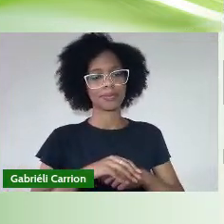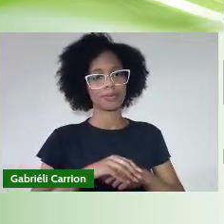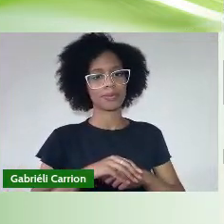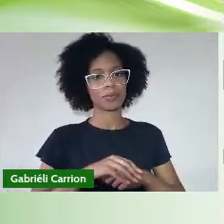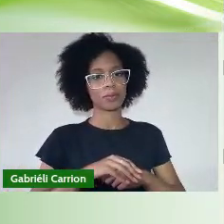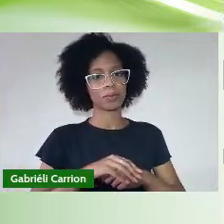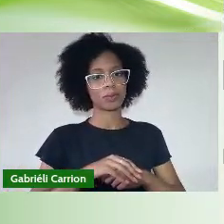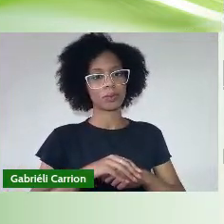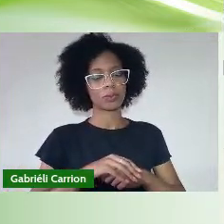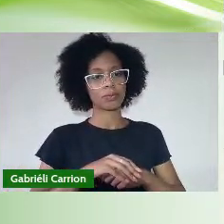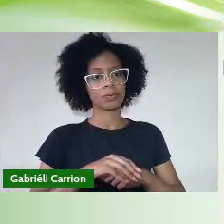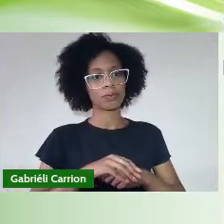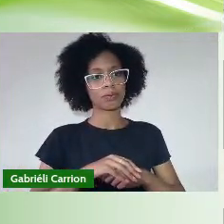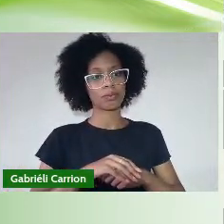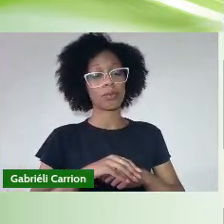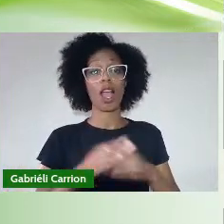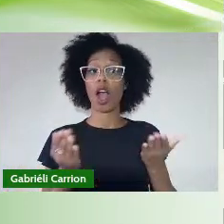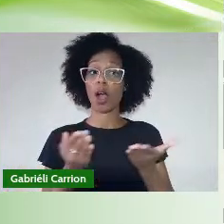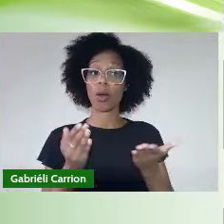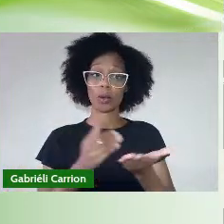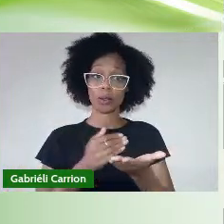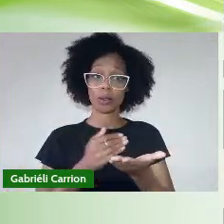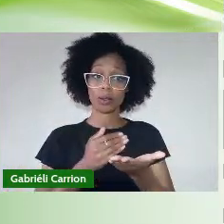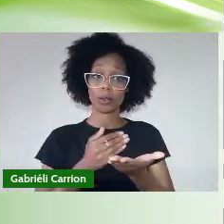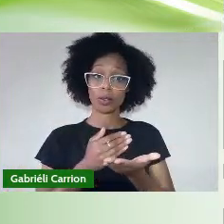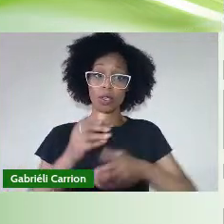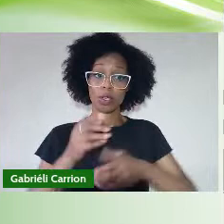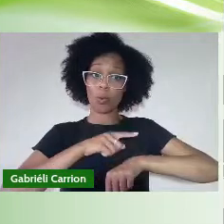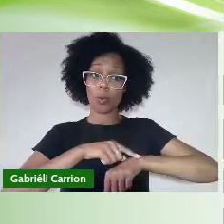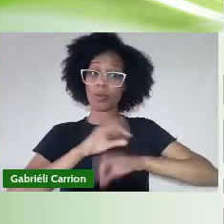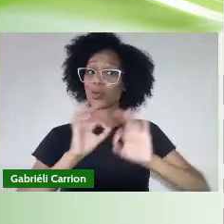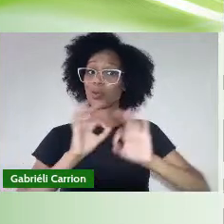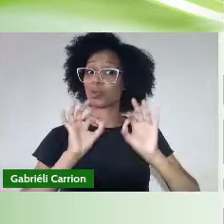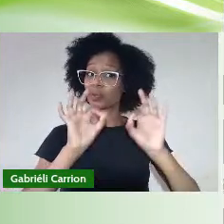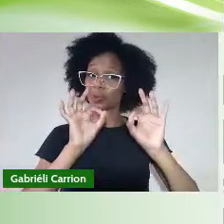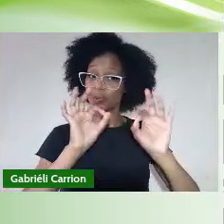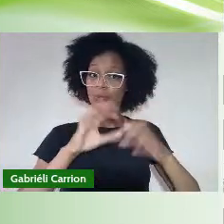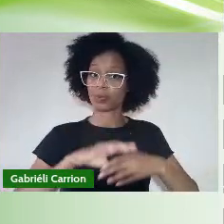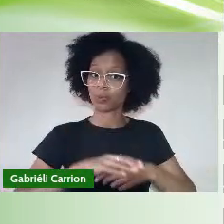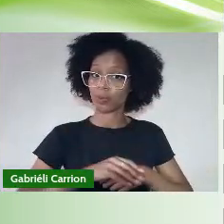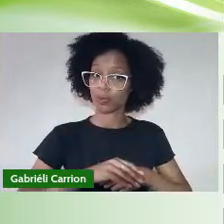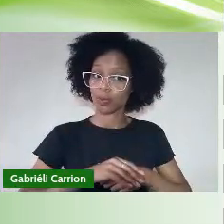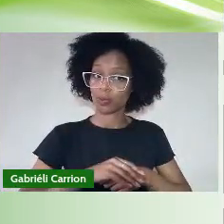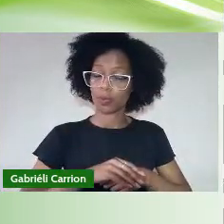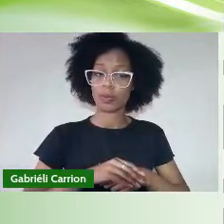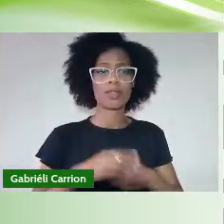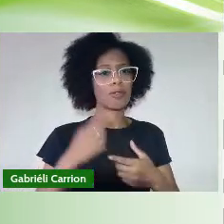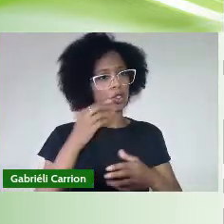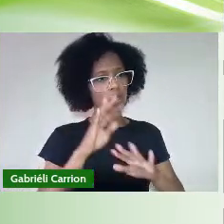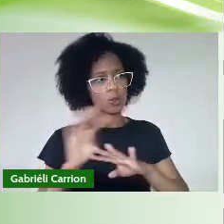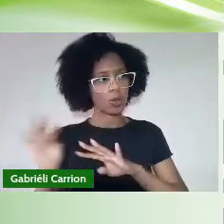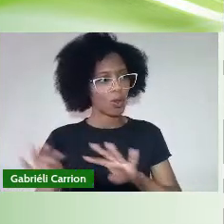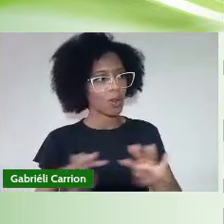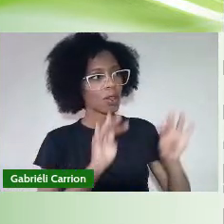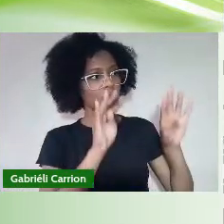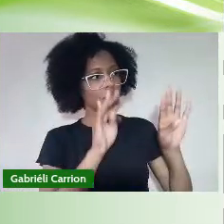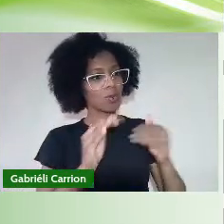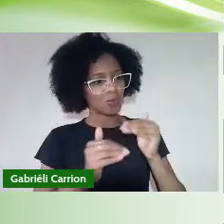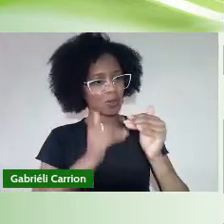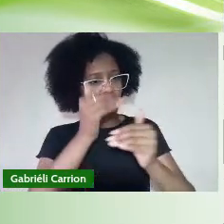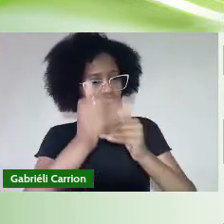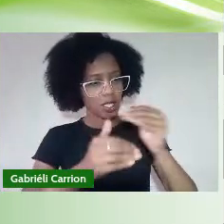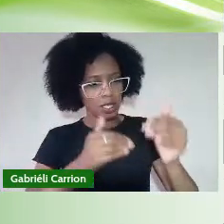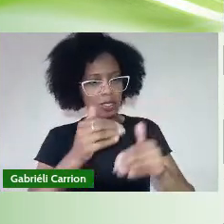Teremos um momento especial De reconhecimento Pelo desempenho acadêmico excepcional